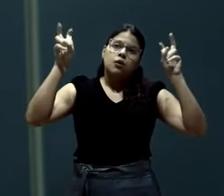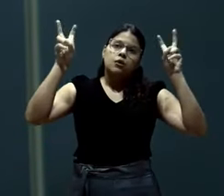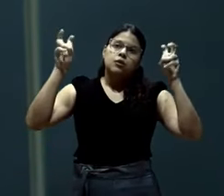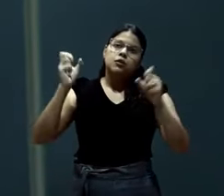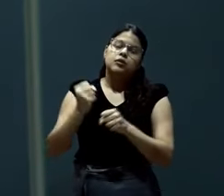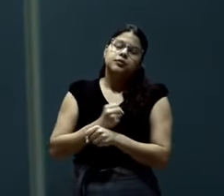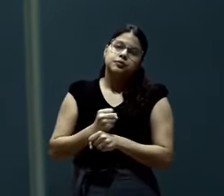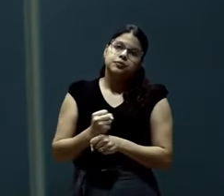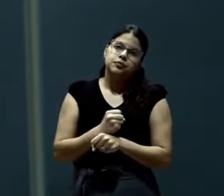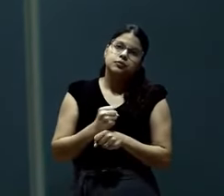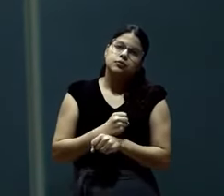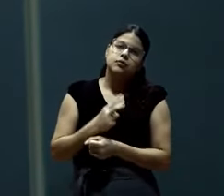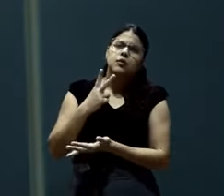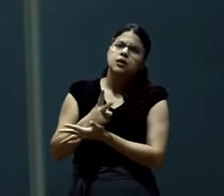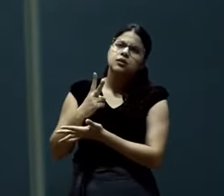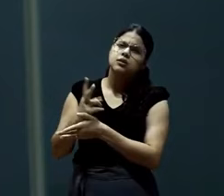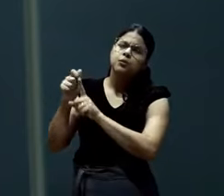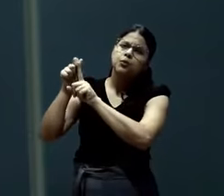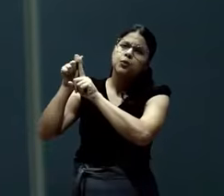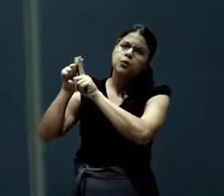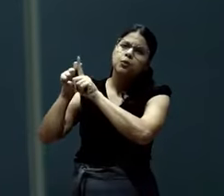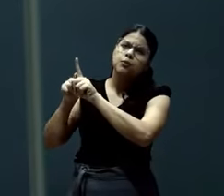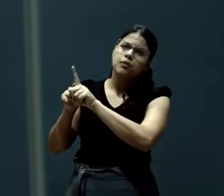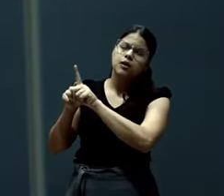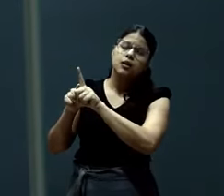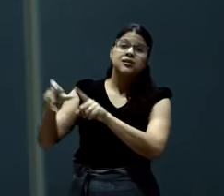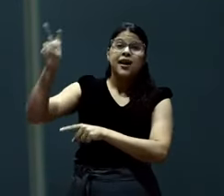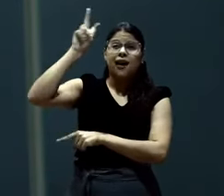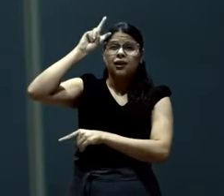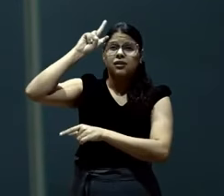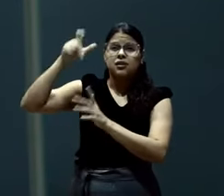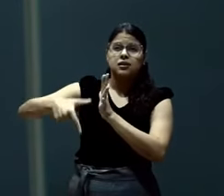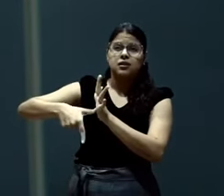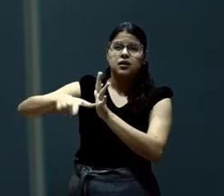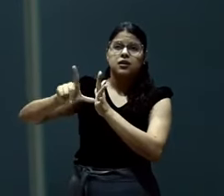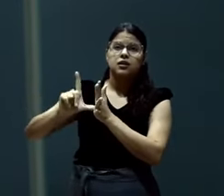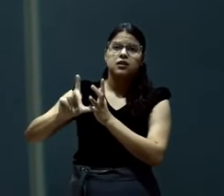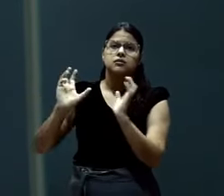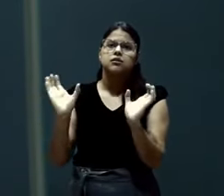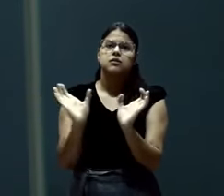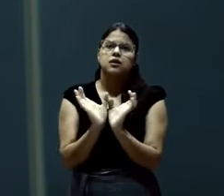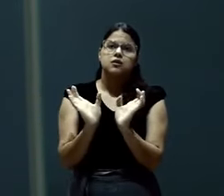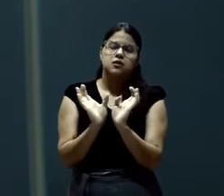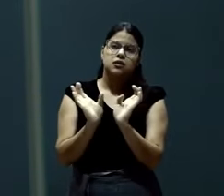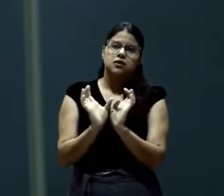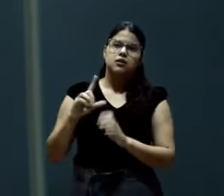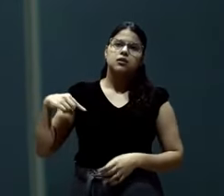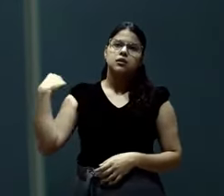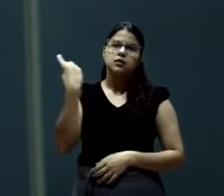Todos os meses nós escolhemos a quinta-feira que antecede a ceia. Para ser